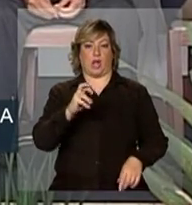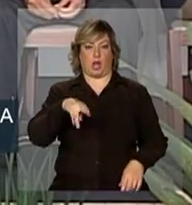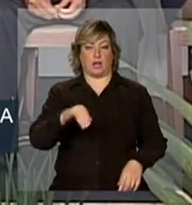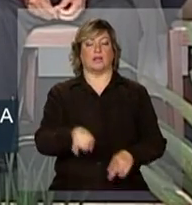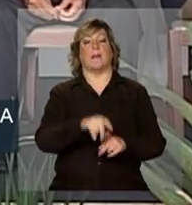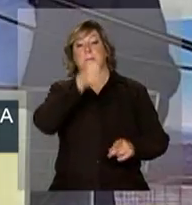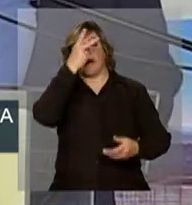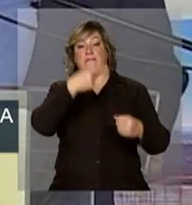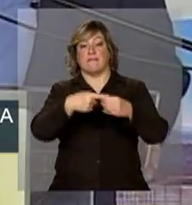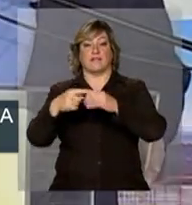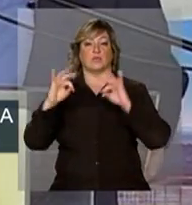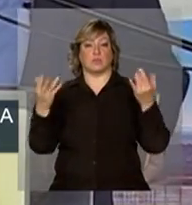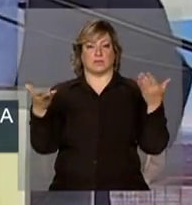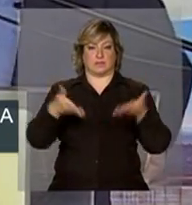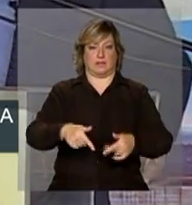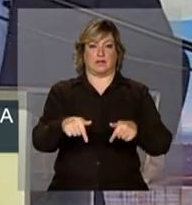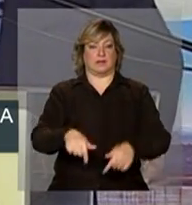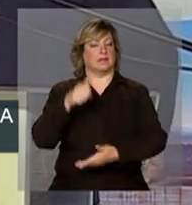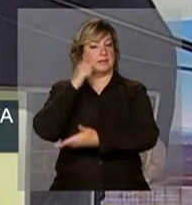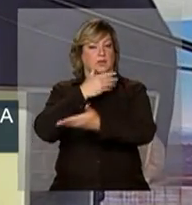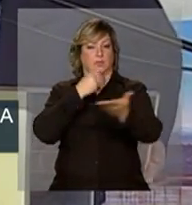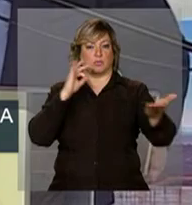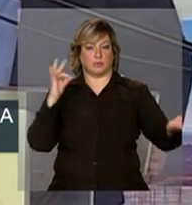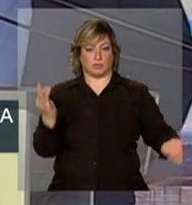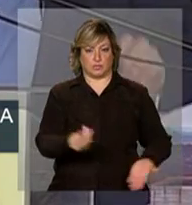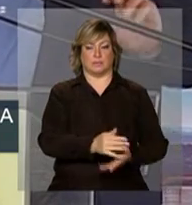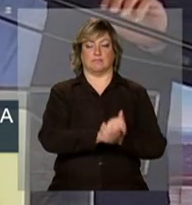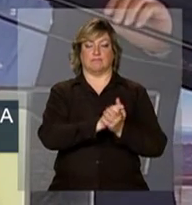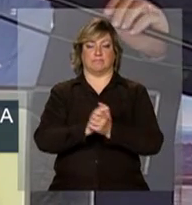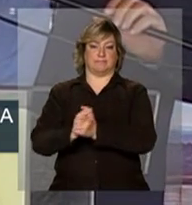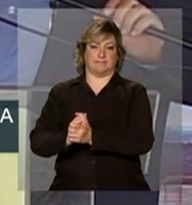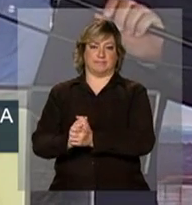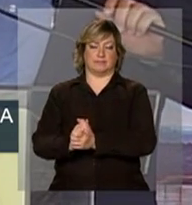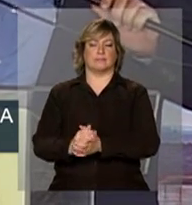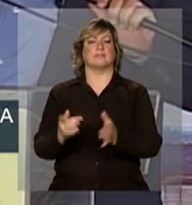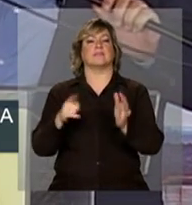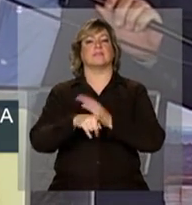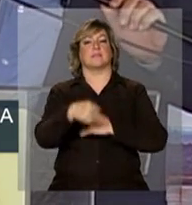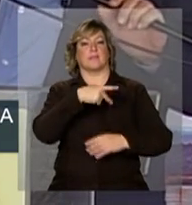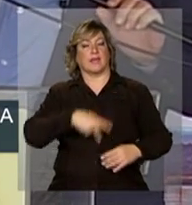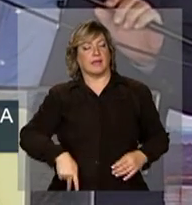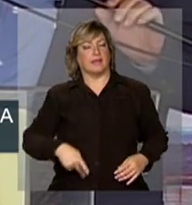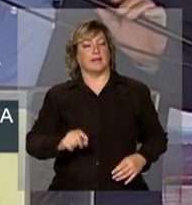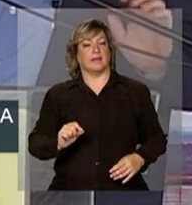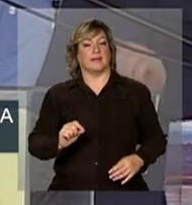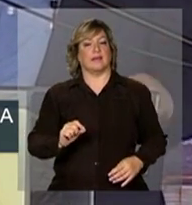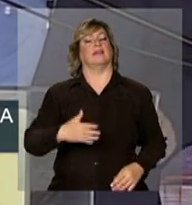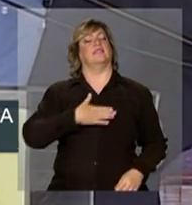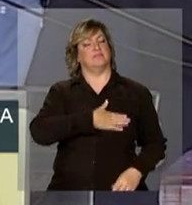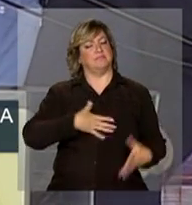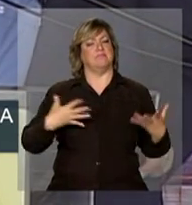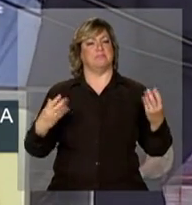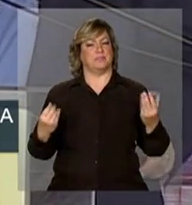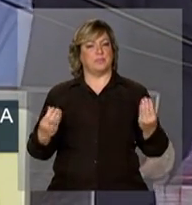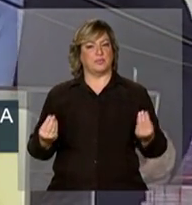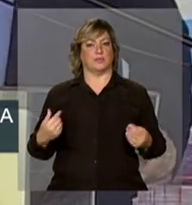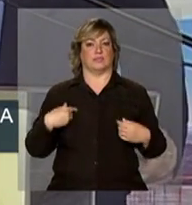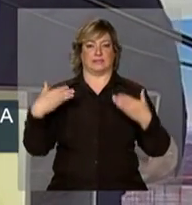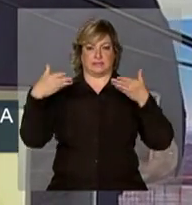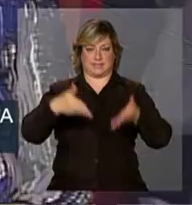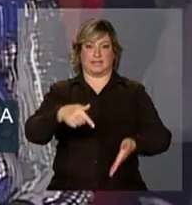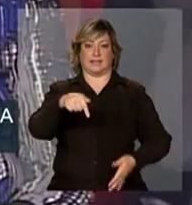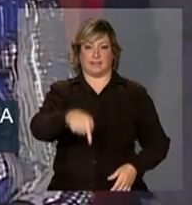os prefeitos aqui presentes, a todos os senhores, presidente, é uma honra muito grande estar participando